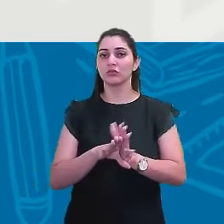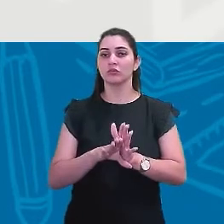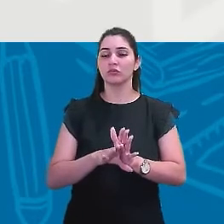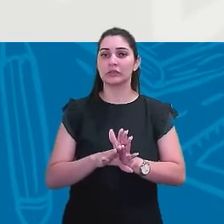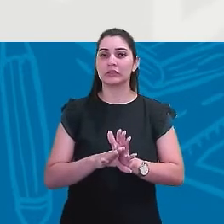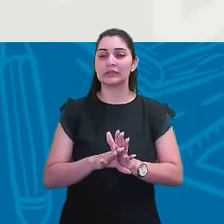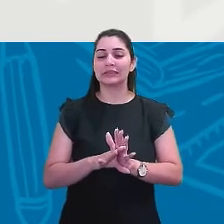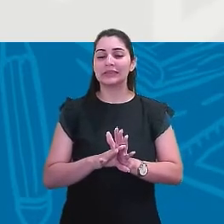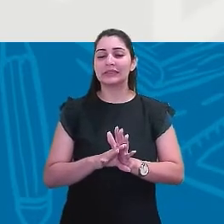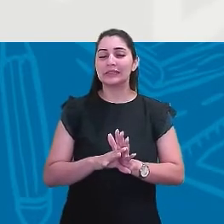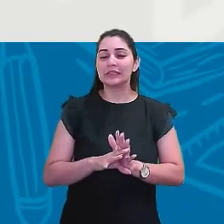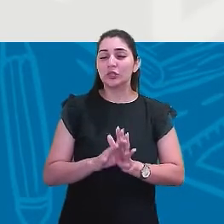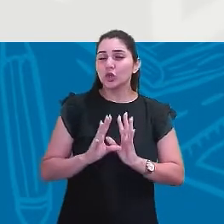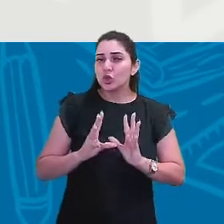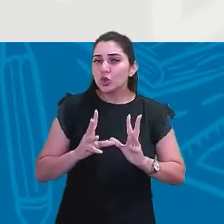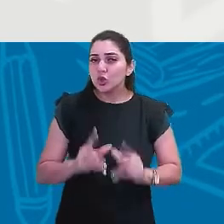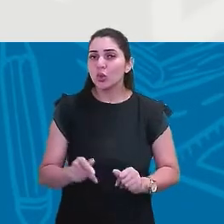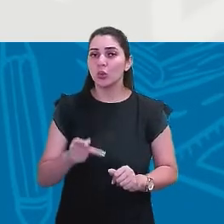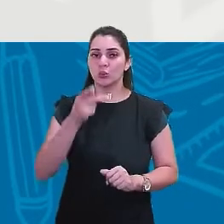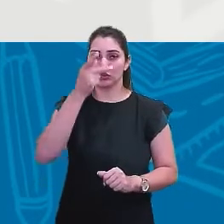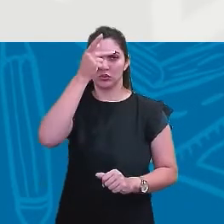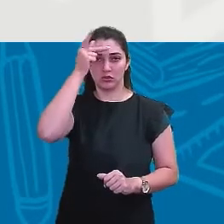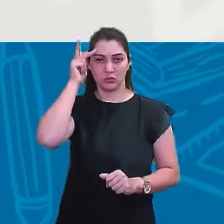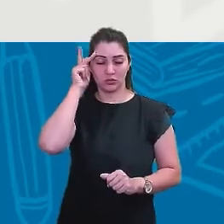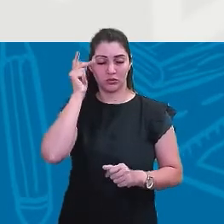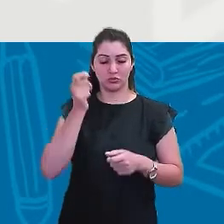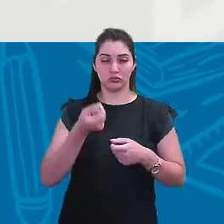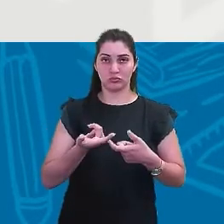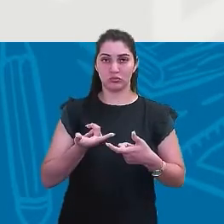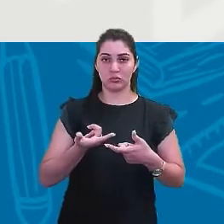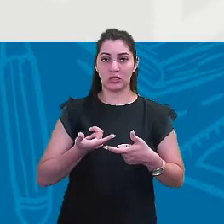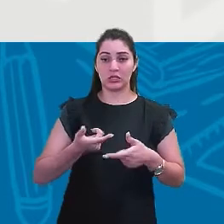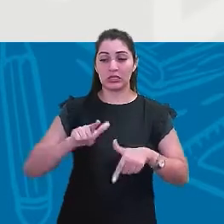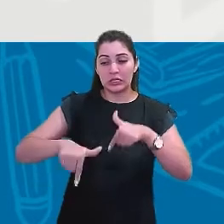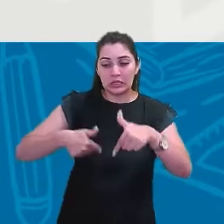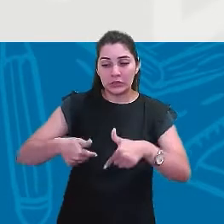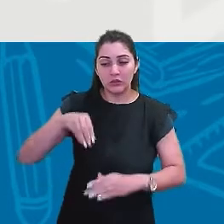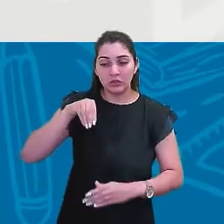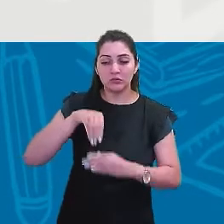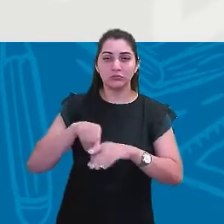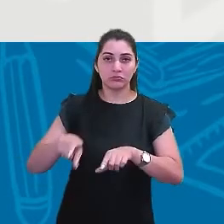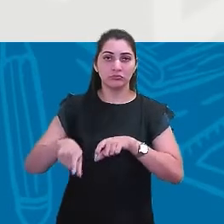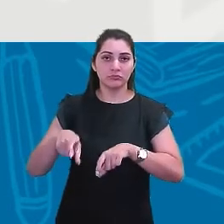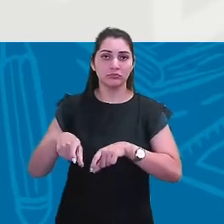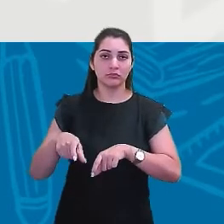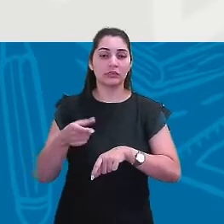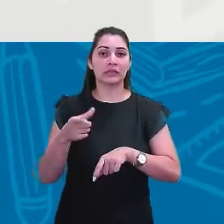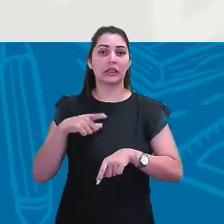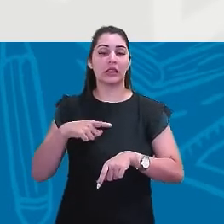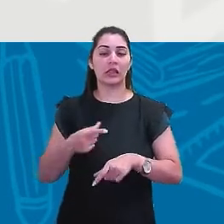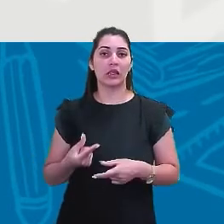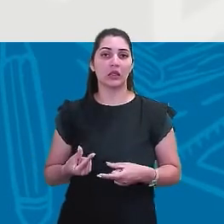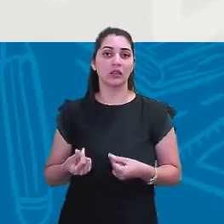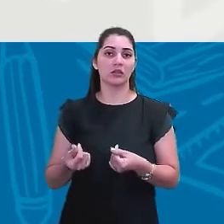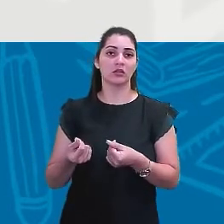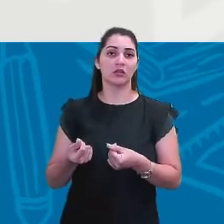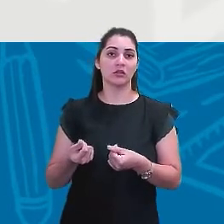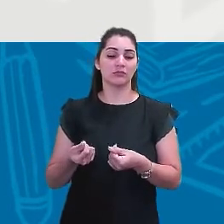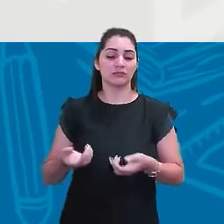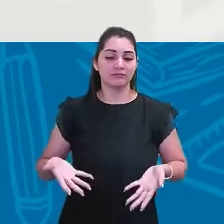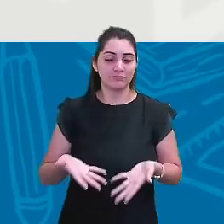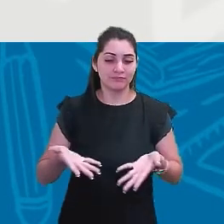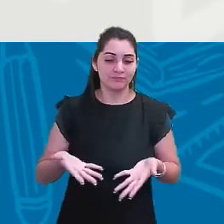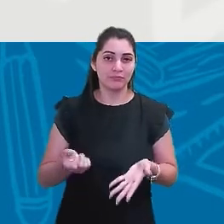nem todas as pessoas, nem todos os grandes produtores eram grandes produtores, tinham dinheiro para investir na